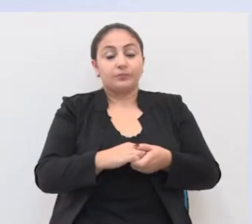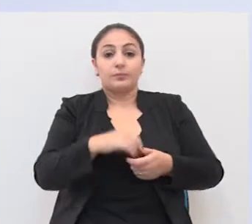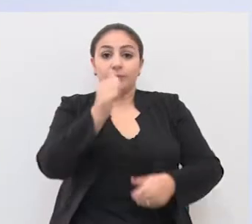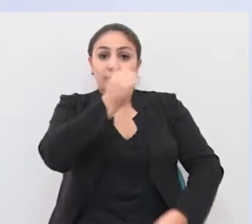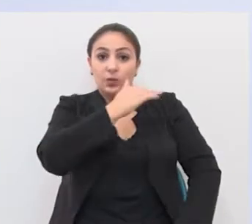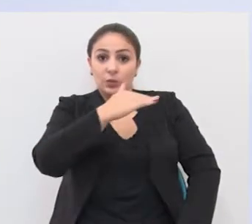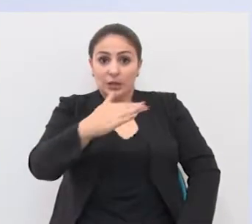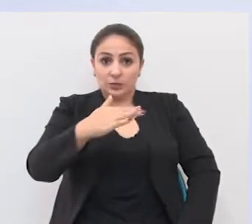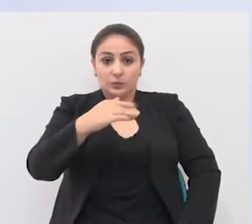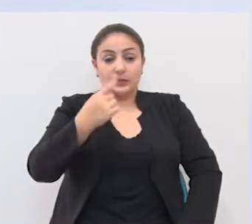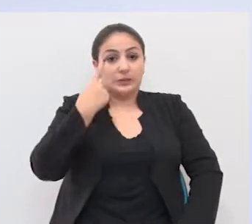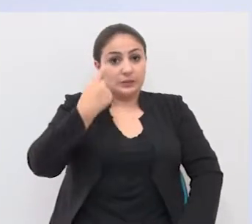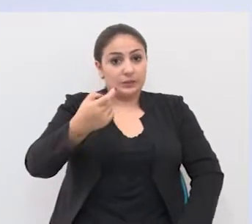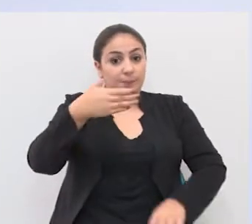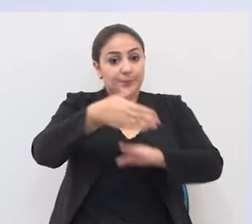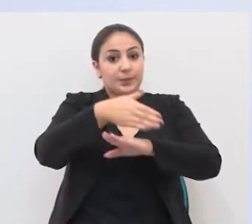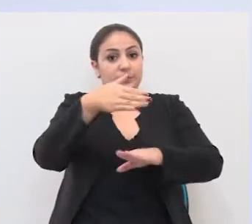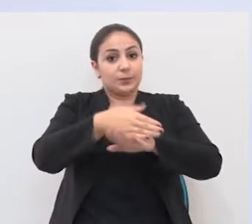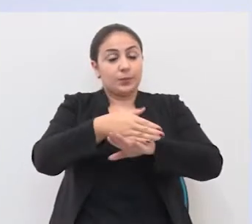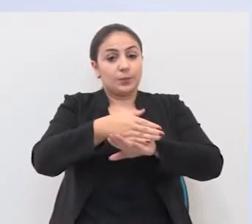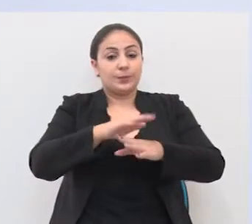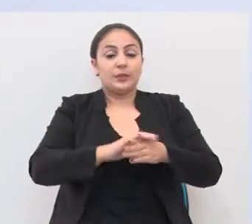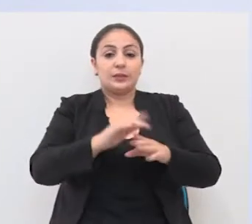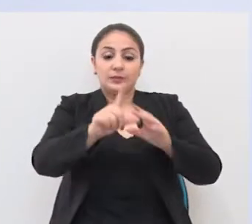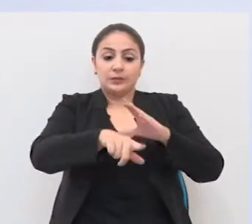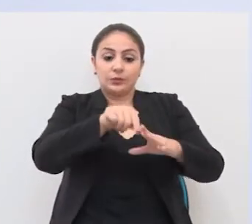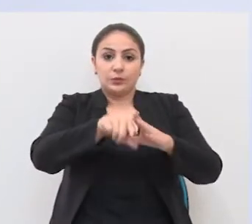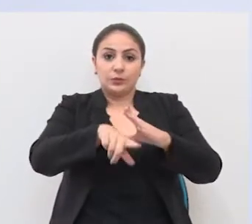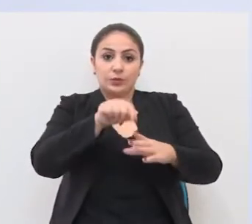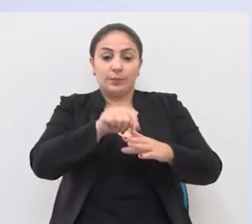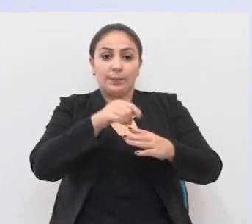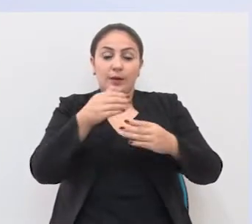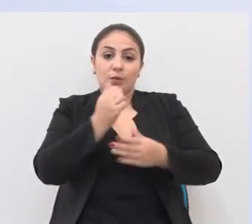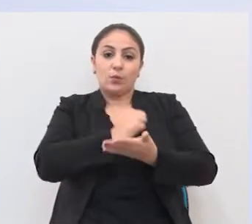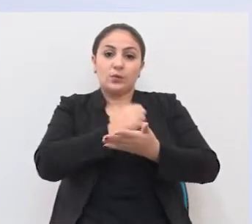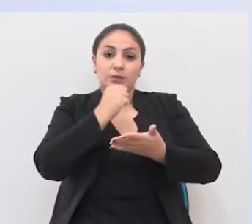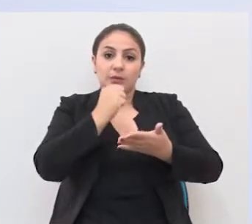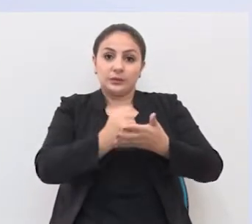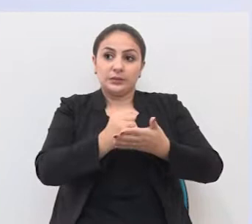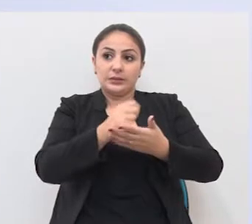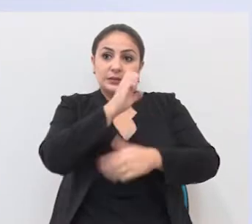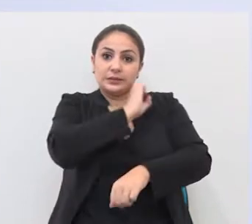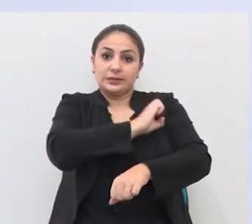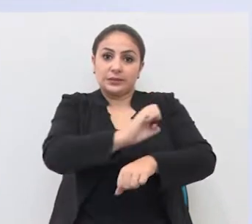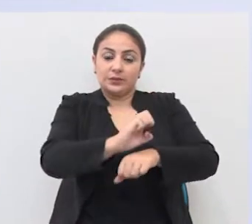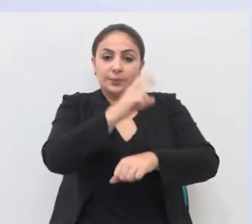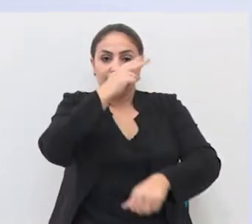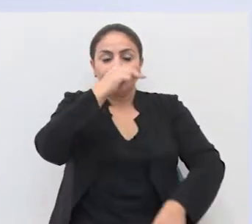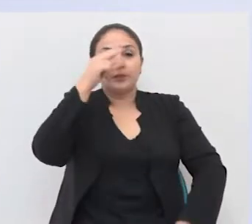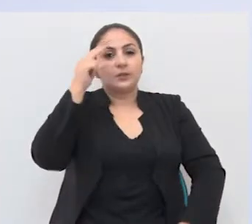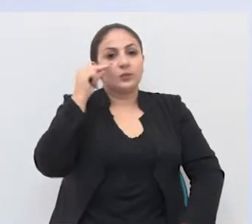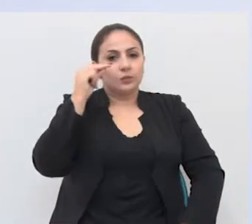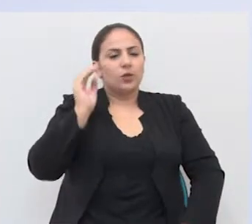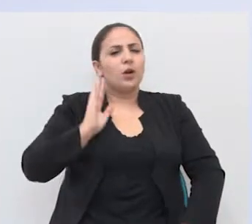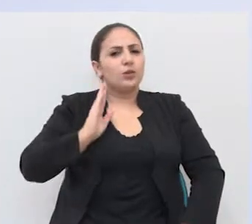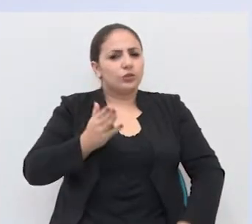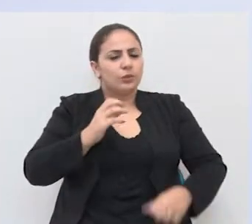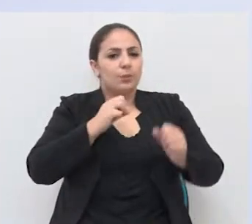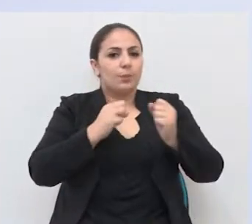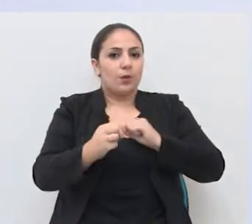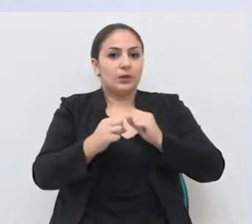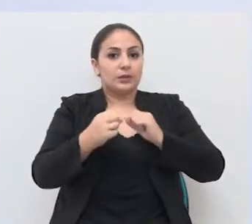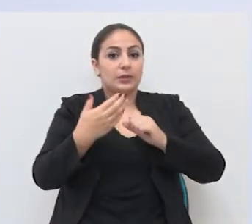Os estudantes interessados em participar do processo seletivo para a contratação de estagiários da